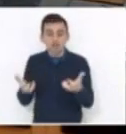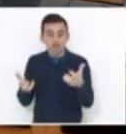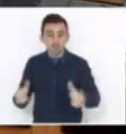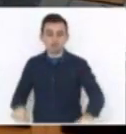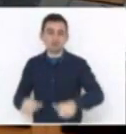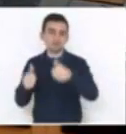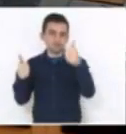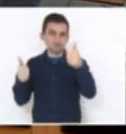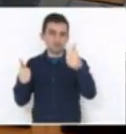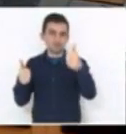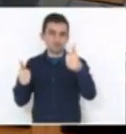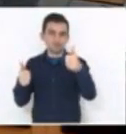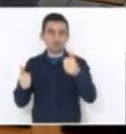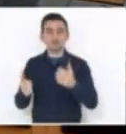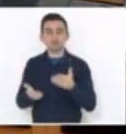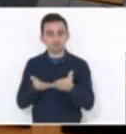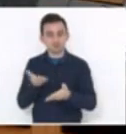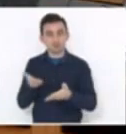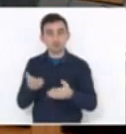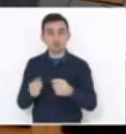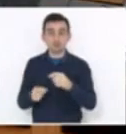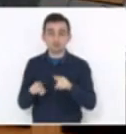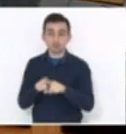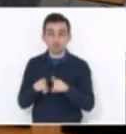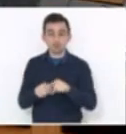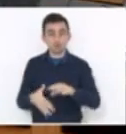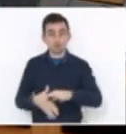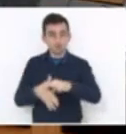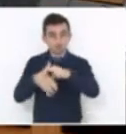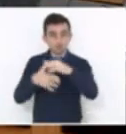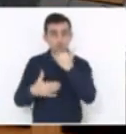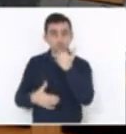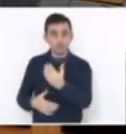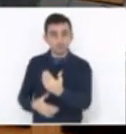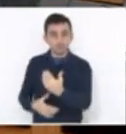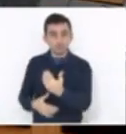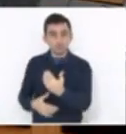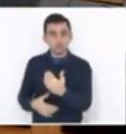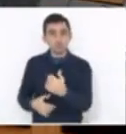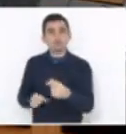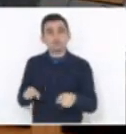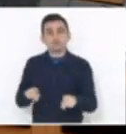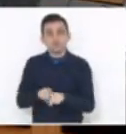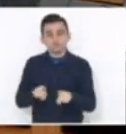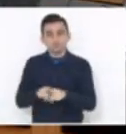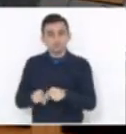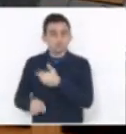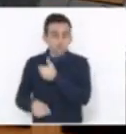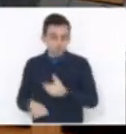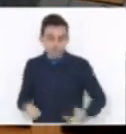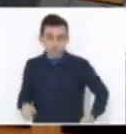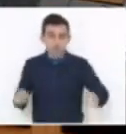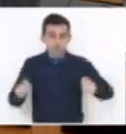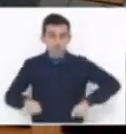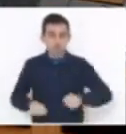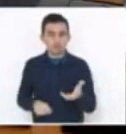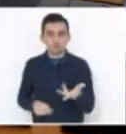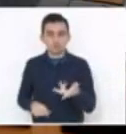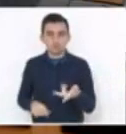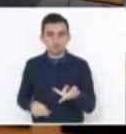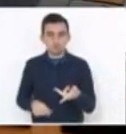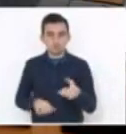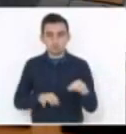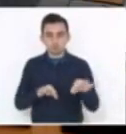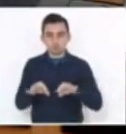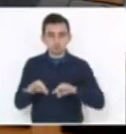Mas, atendendo o apelo dos nossos líderes, e também para que o governo tenha celeridade na celebração e no